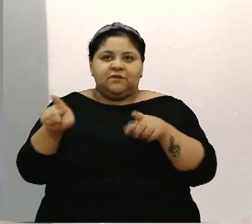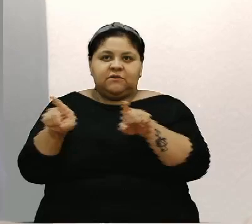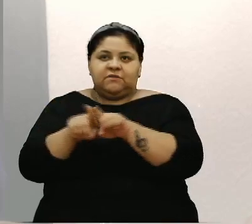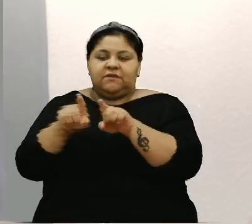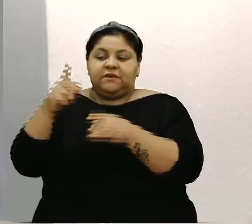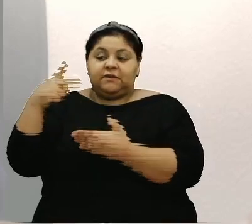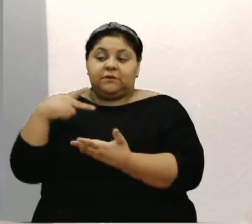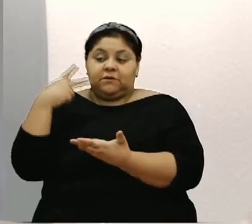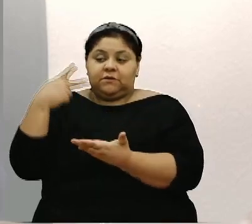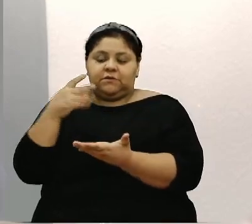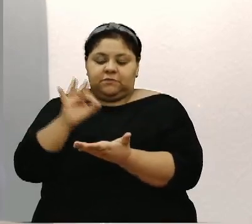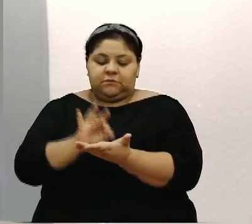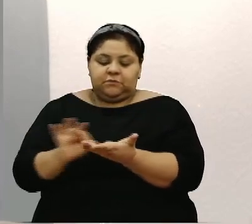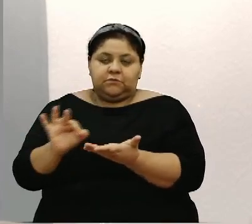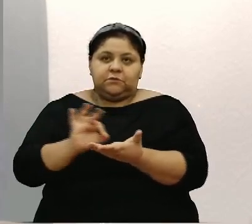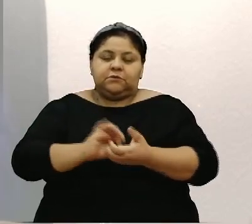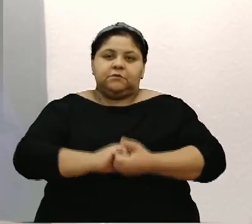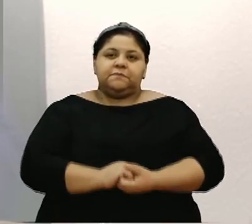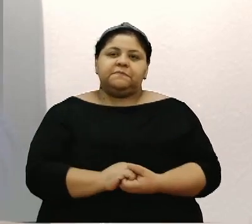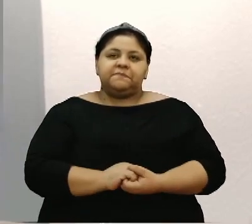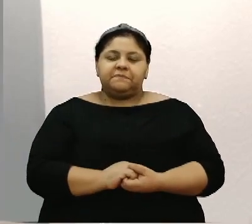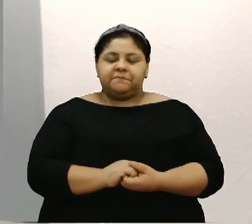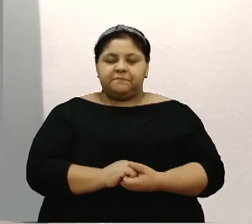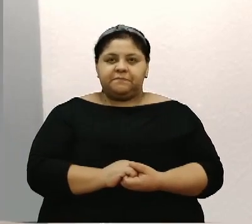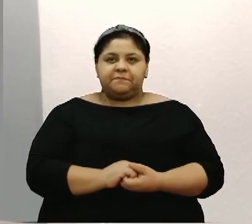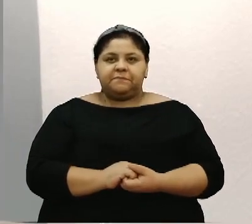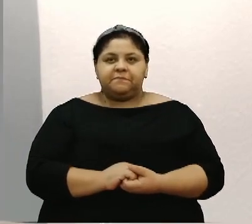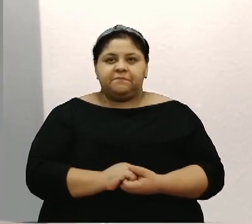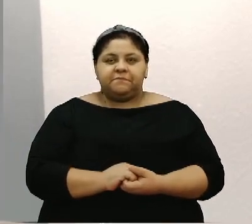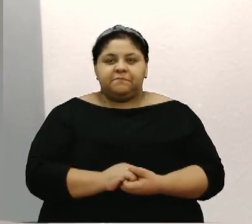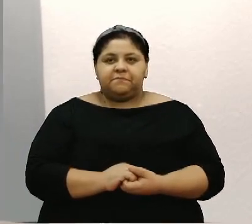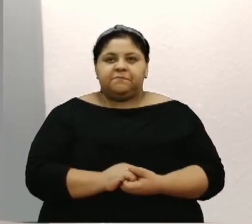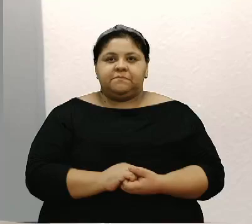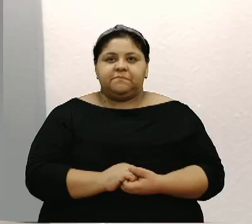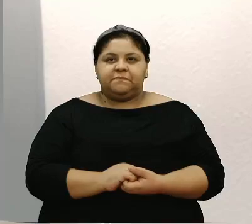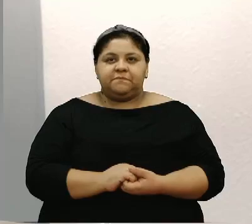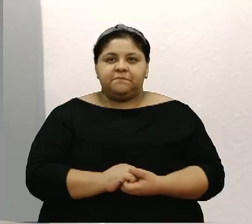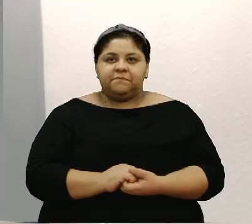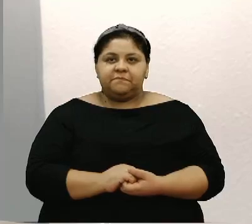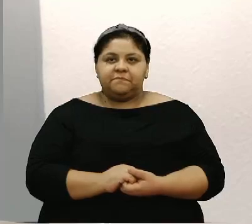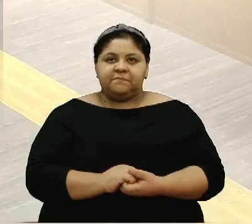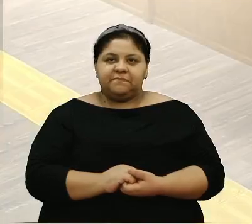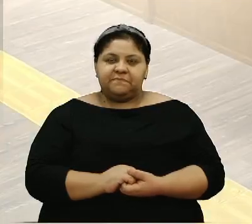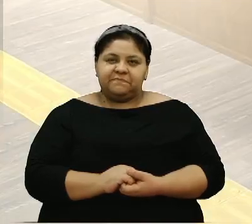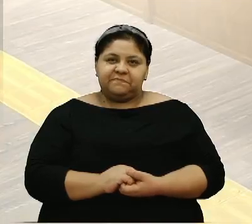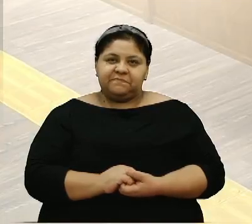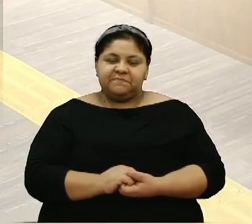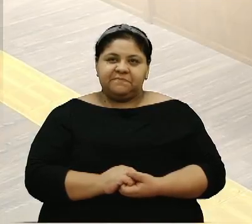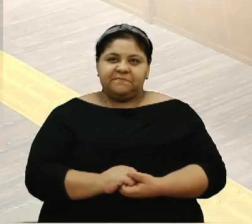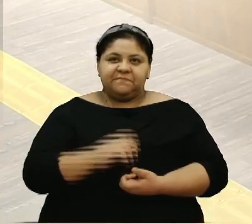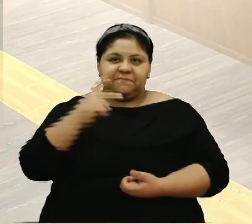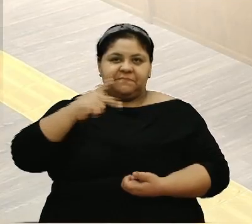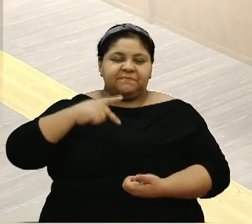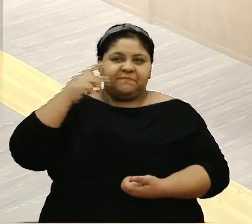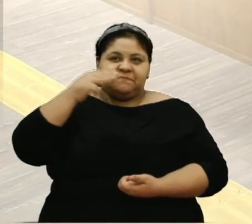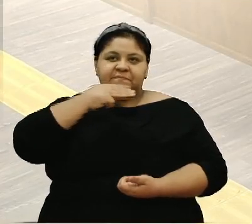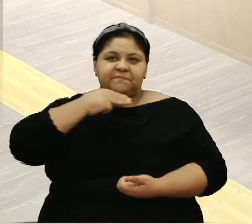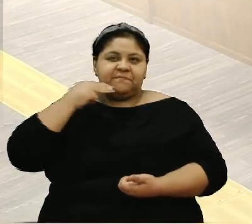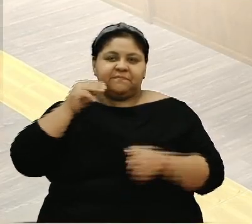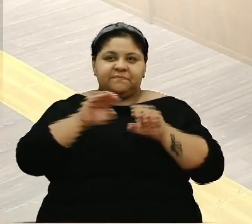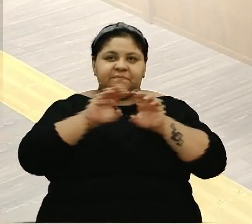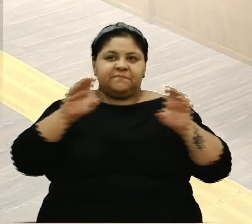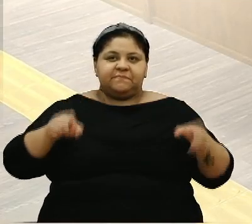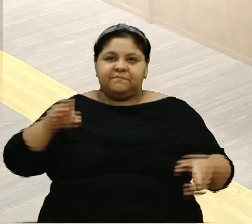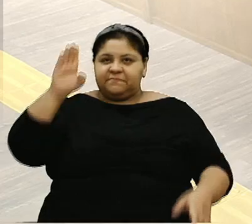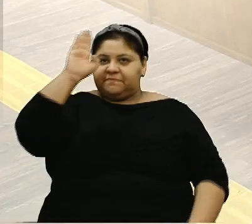Legislatura, bem como daqueles inscritos no grande expediente de hoje. Pois não, senhora presidente, vereadora Marisol Santos, mesa